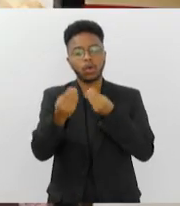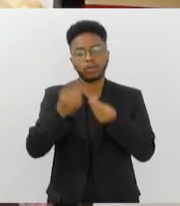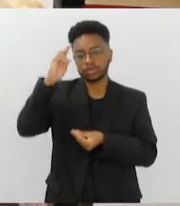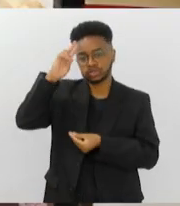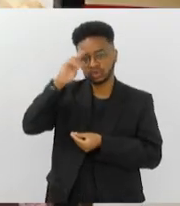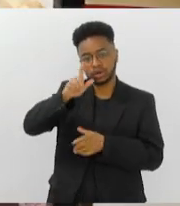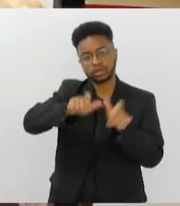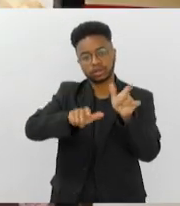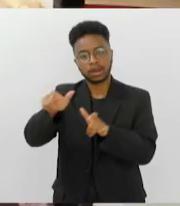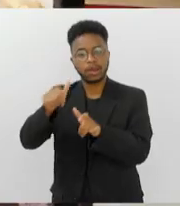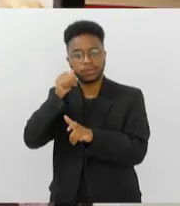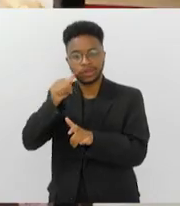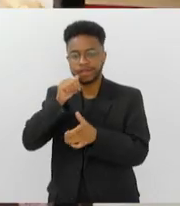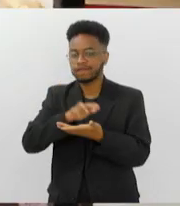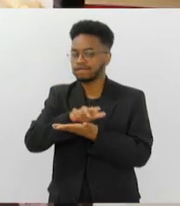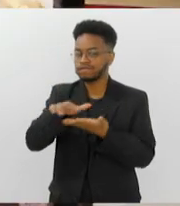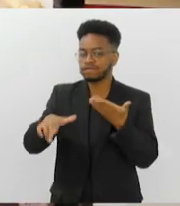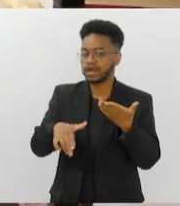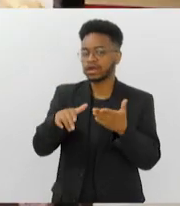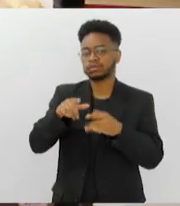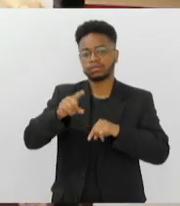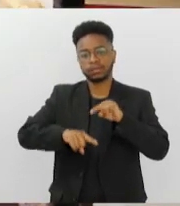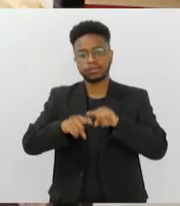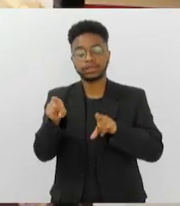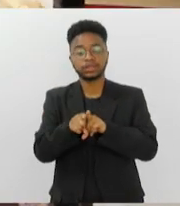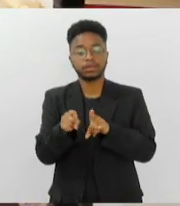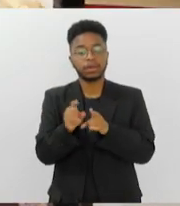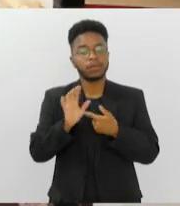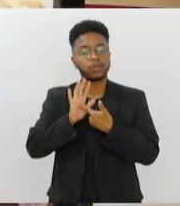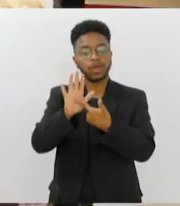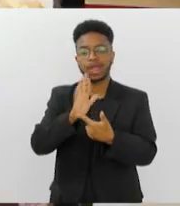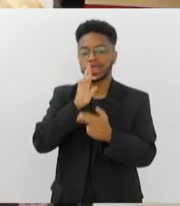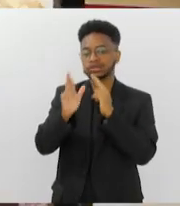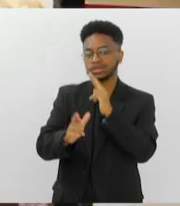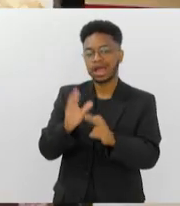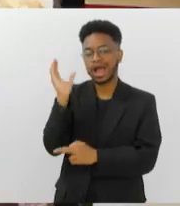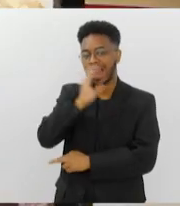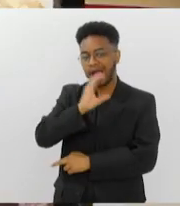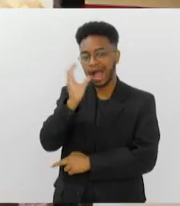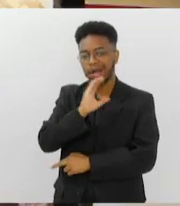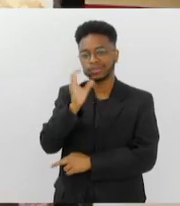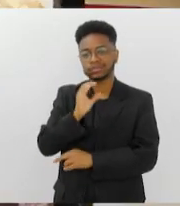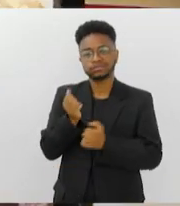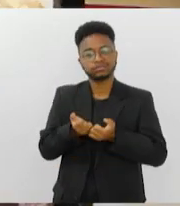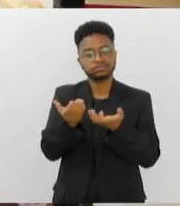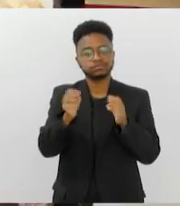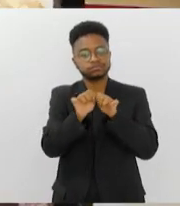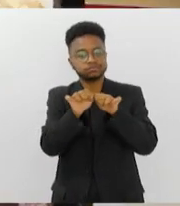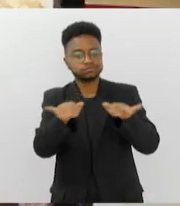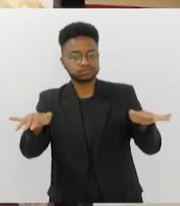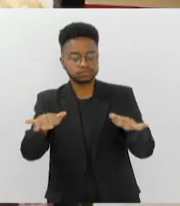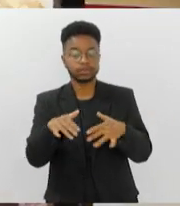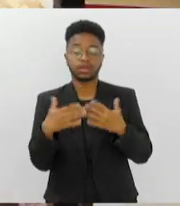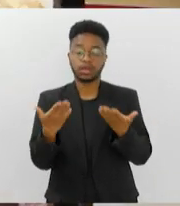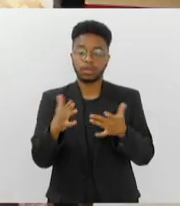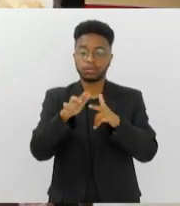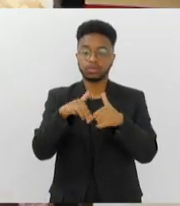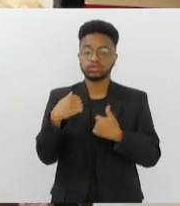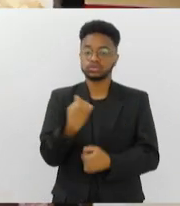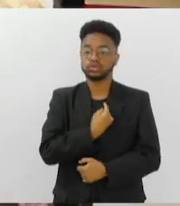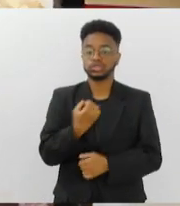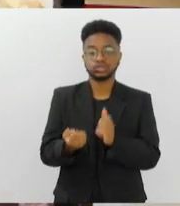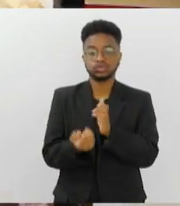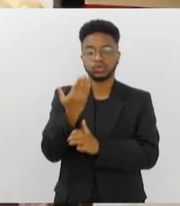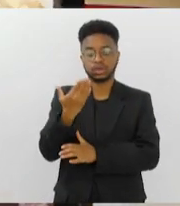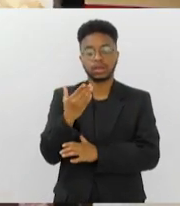fontes disponíveis, mas também levar rapidamente os resultados dessas pesquisas para um público mais amplo. Por isso, optamos por editar